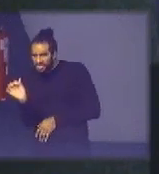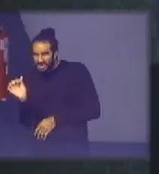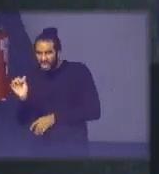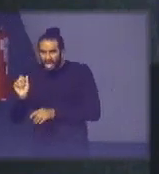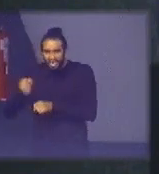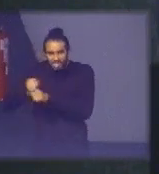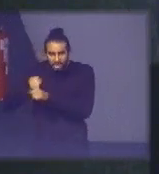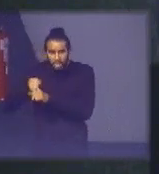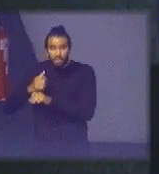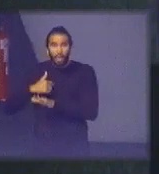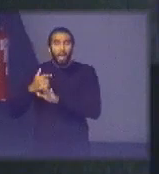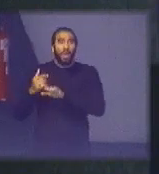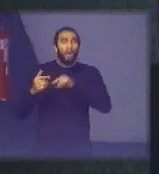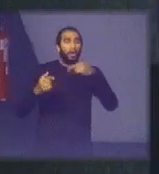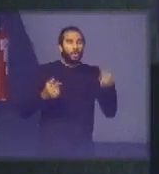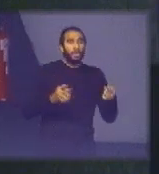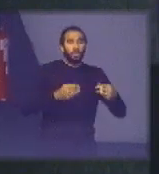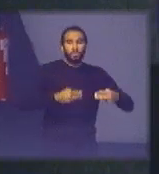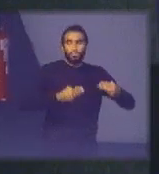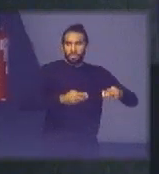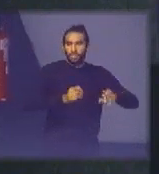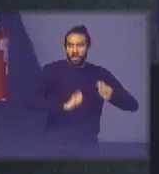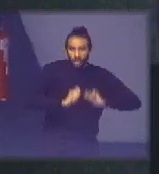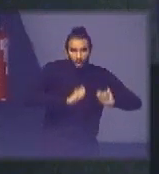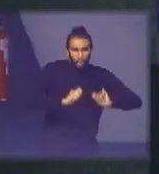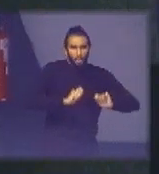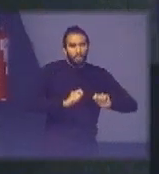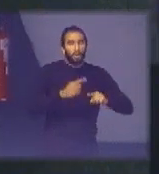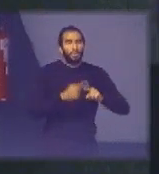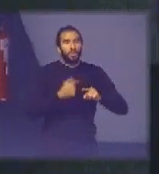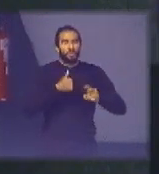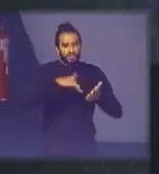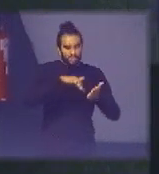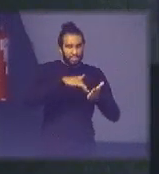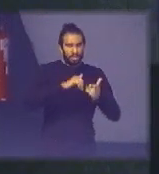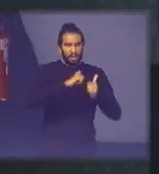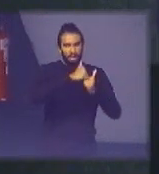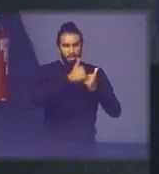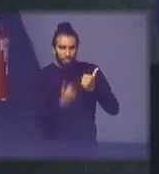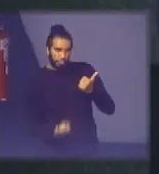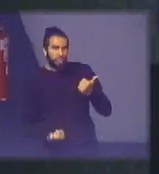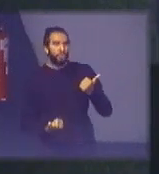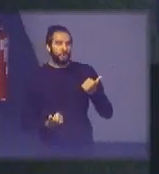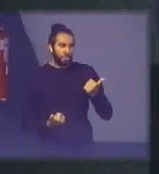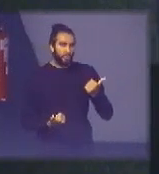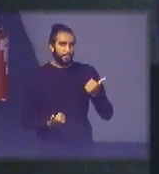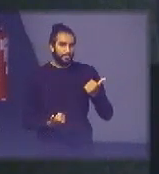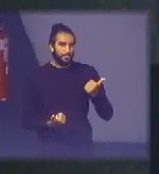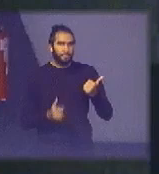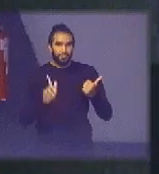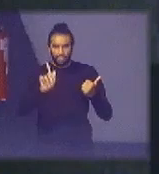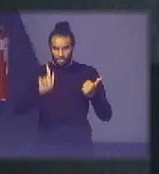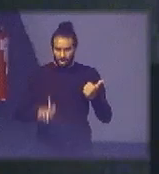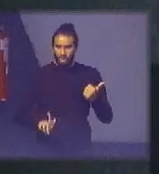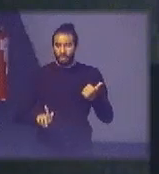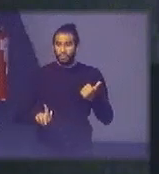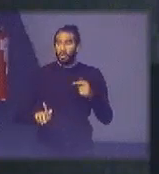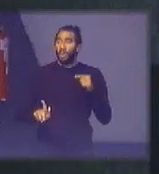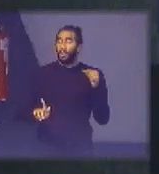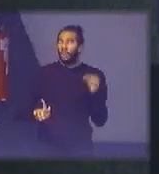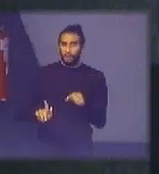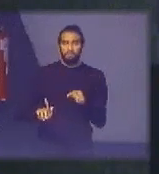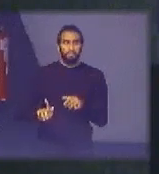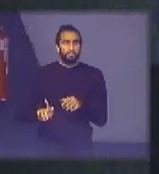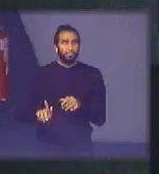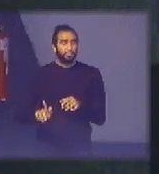agora eu estou cedido ao Ministério da Economia como secretário de Junto de Gestão tocando a pauta, lato senso